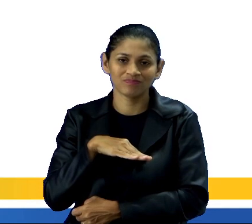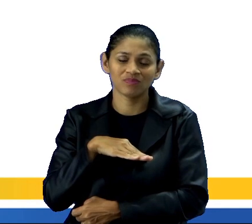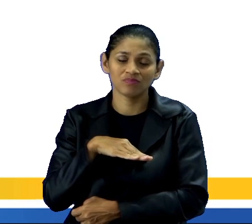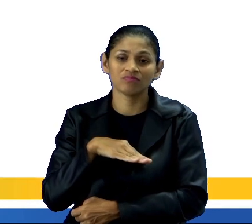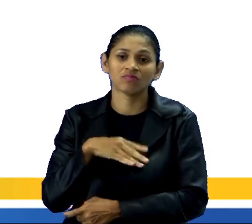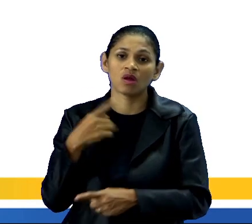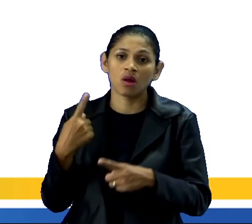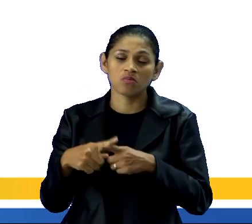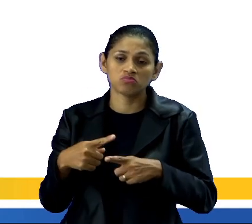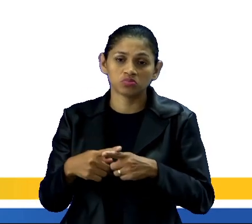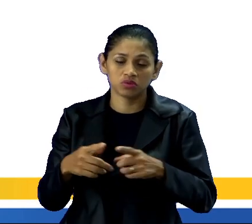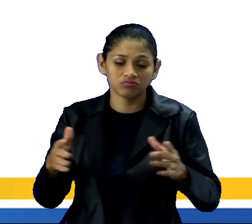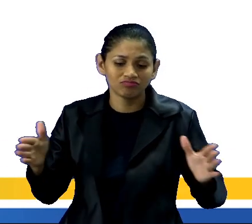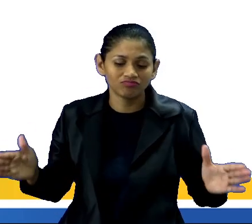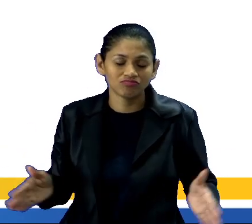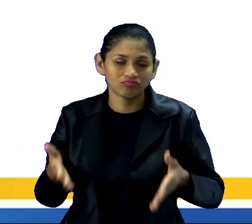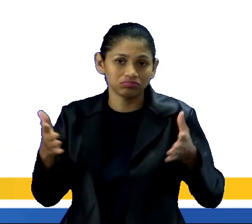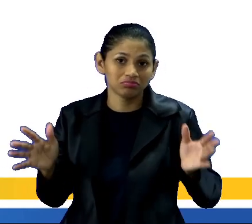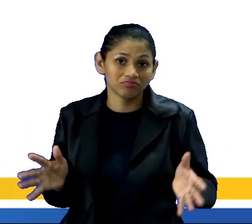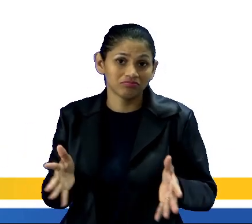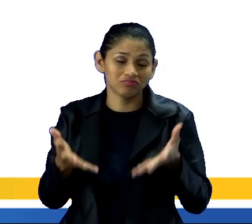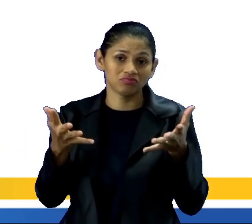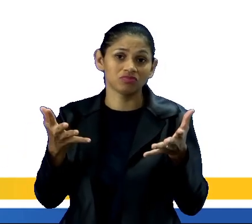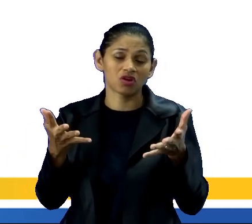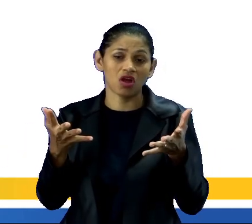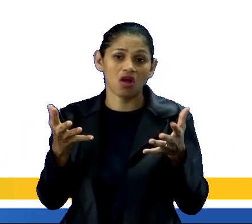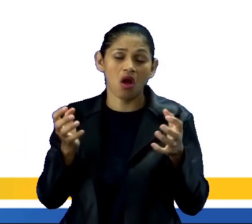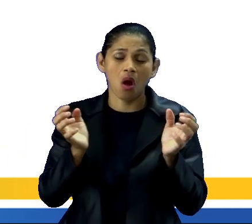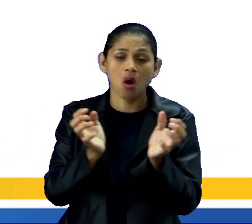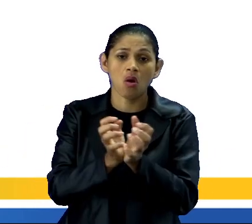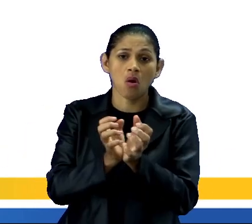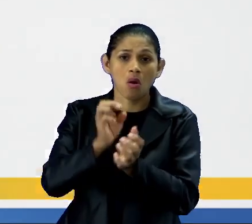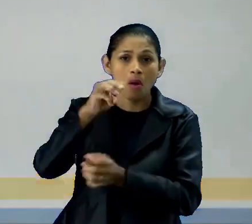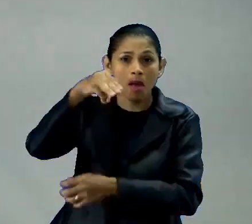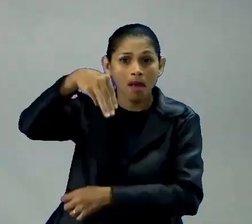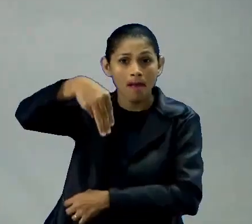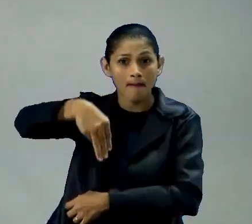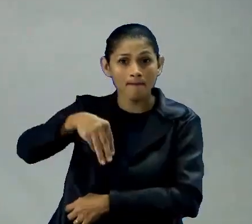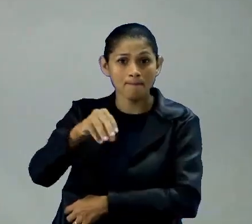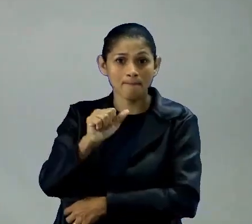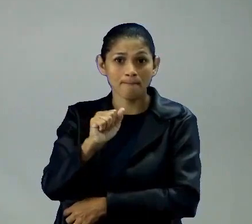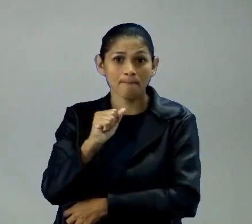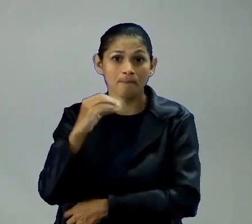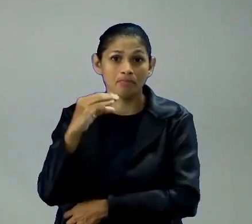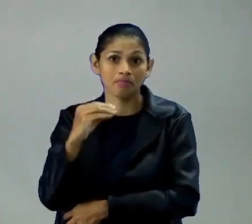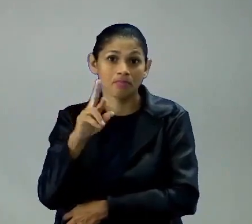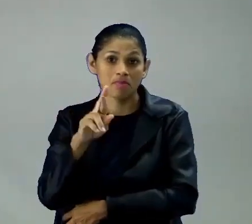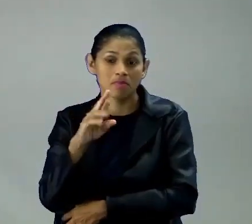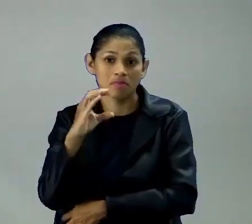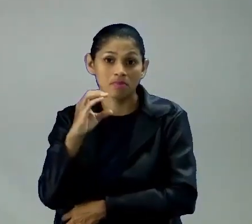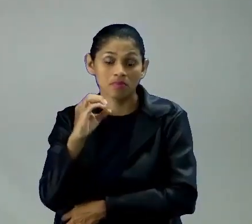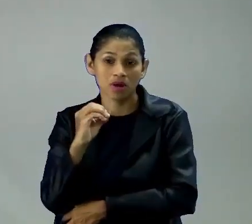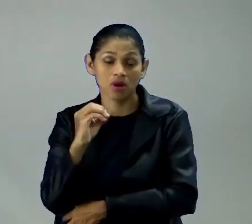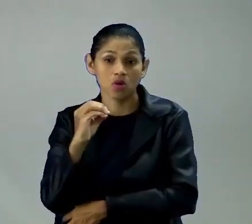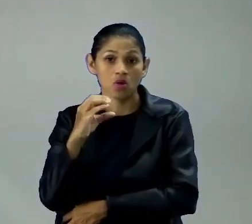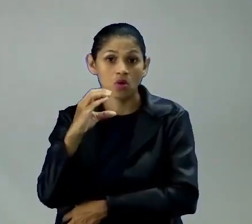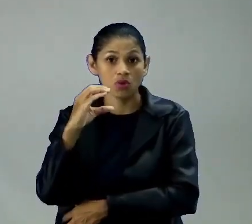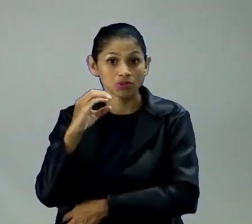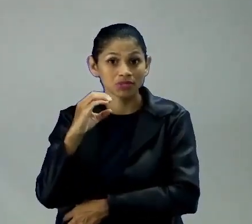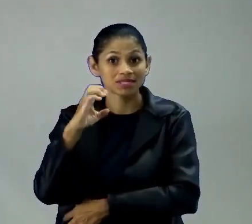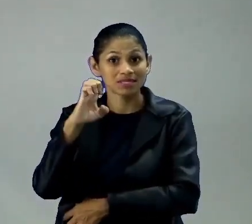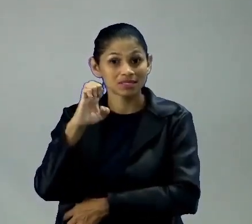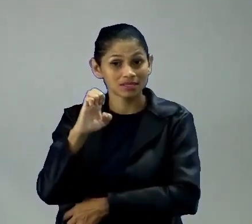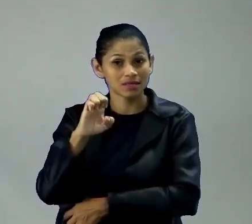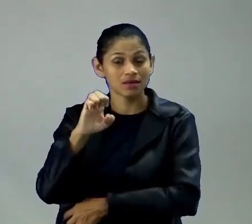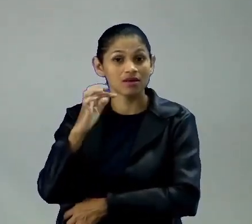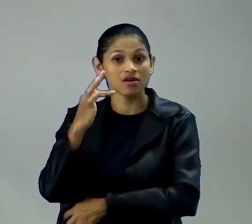a macrocefalia urbana, né, o que que é essa macrocefalia urbana, professora?